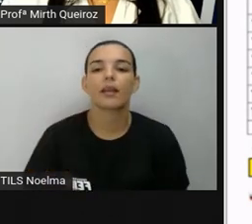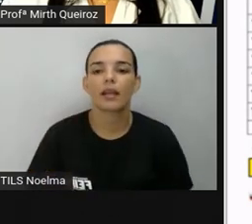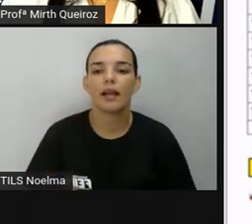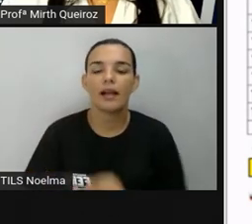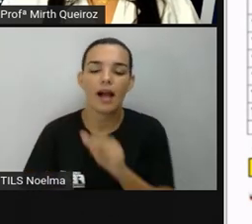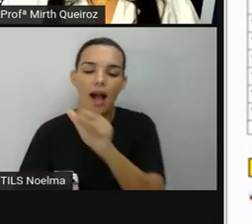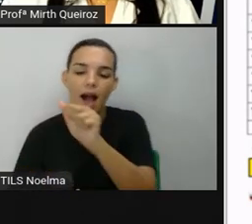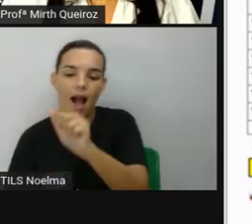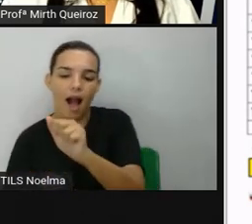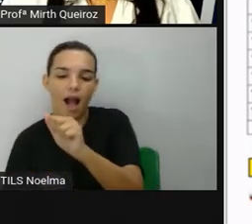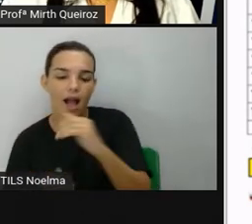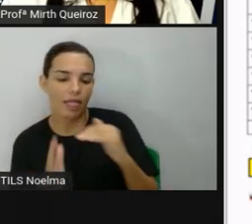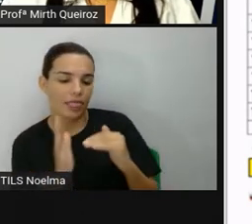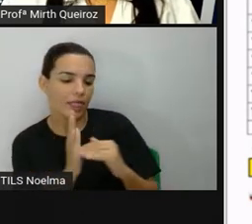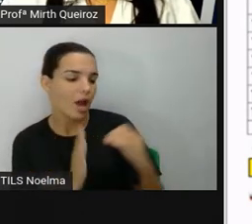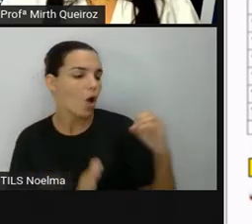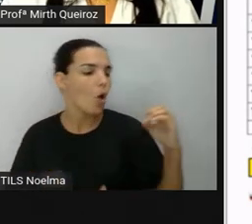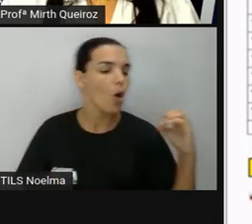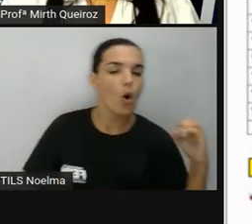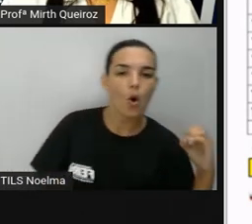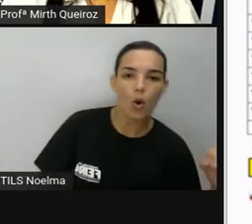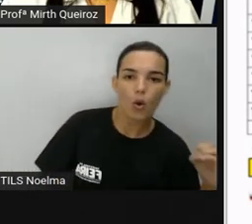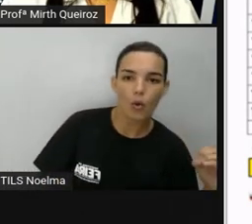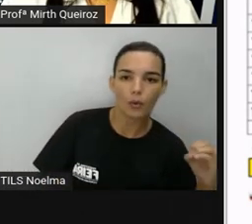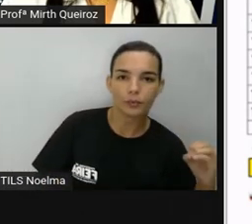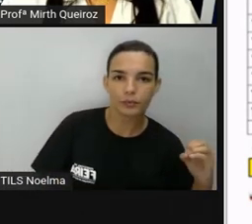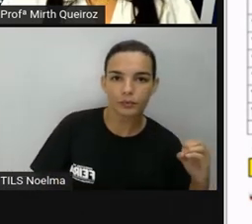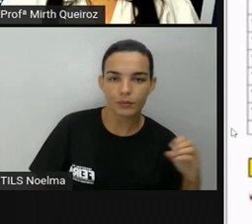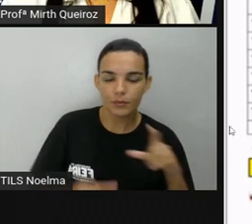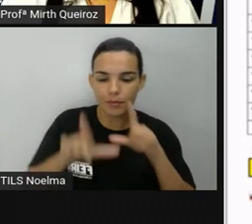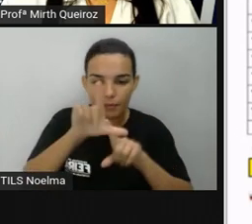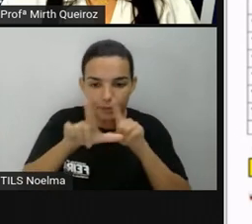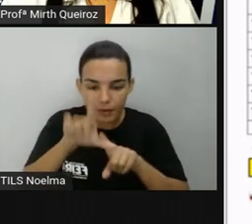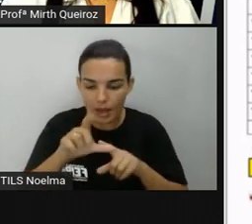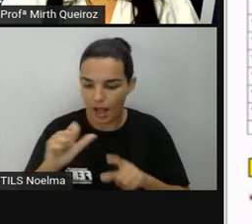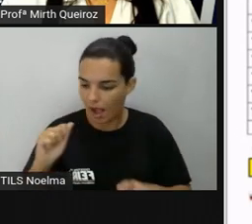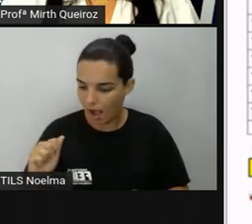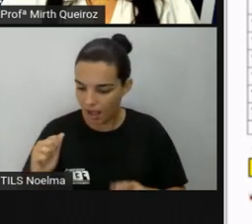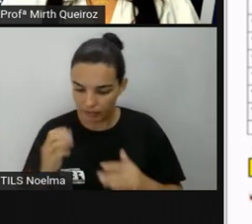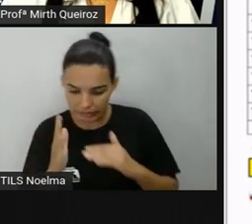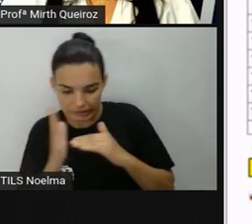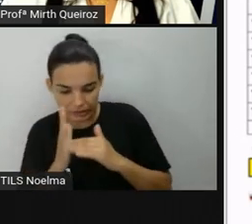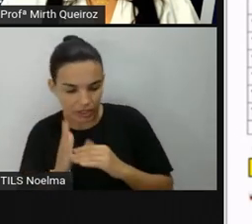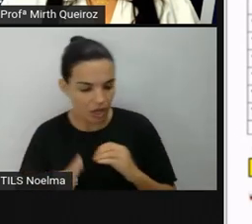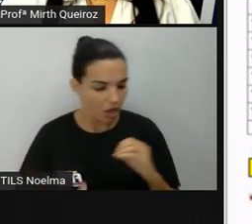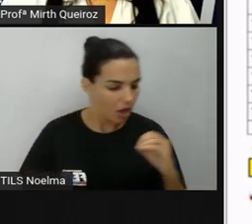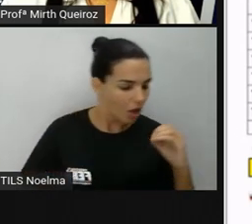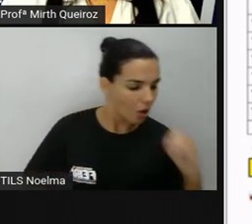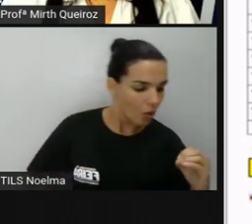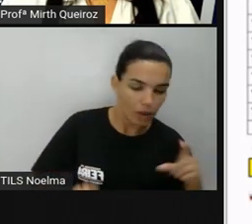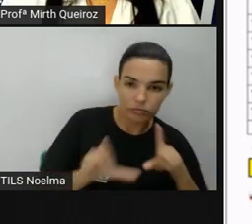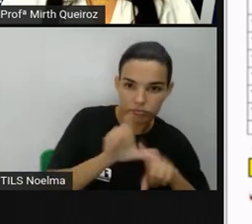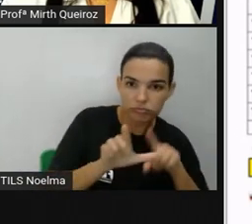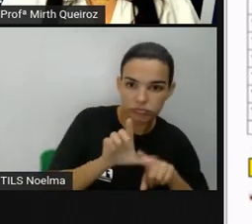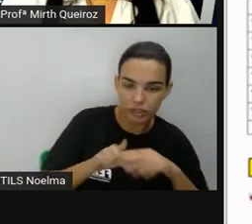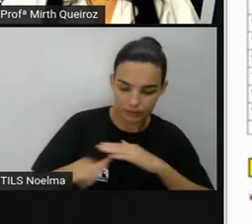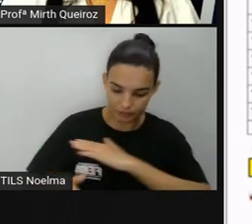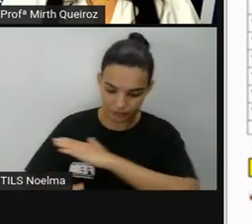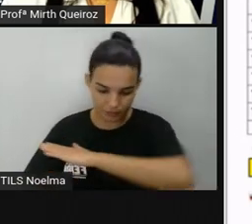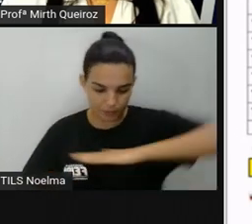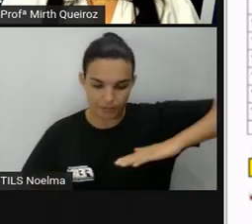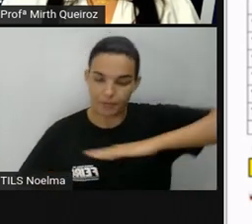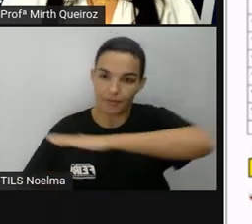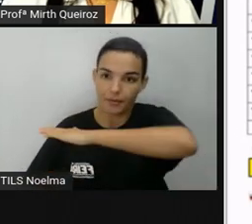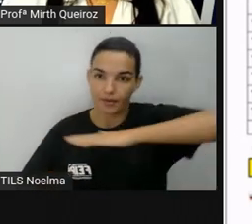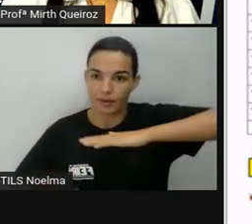letra A até a letra O aqui na horizontal, certo? Aqui nós também vamos ter 15